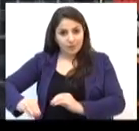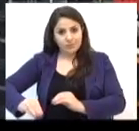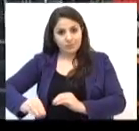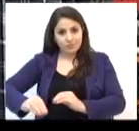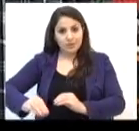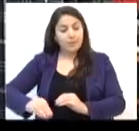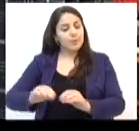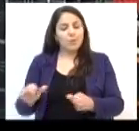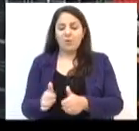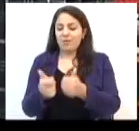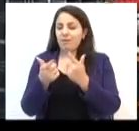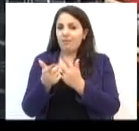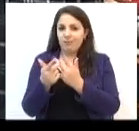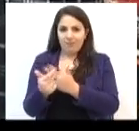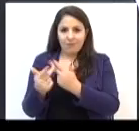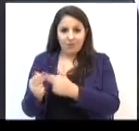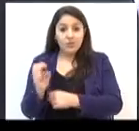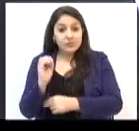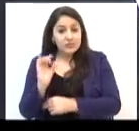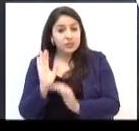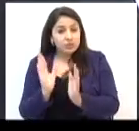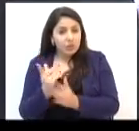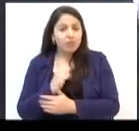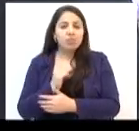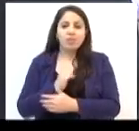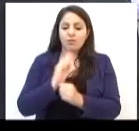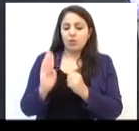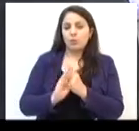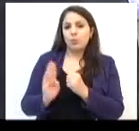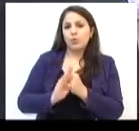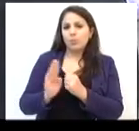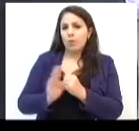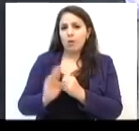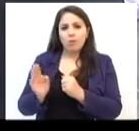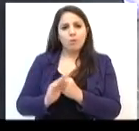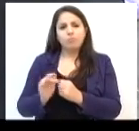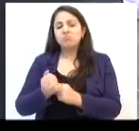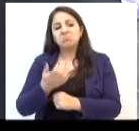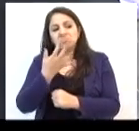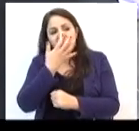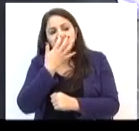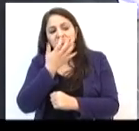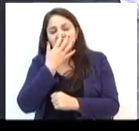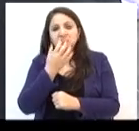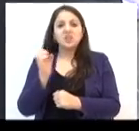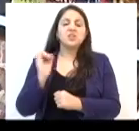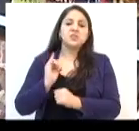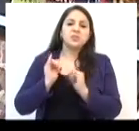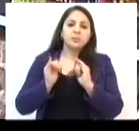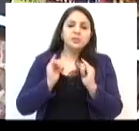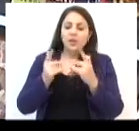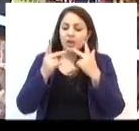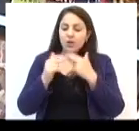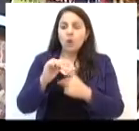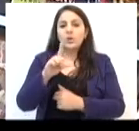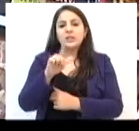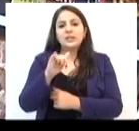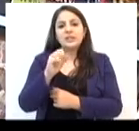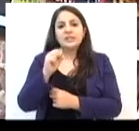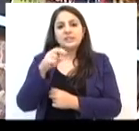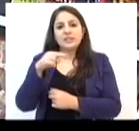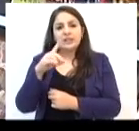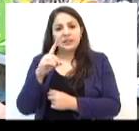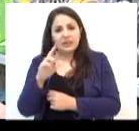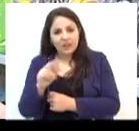qualidade continua a mesma. E quem já esteve no Bourbon aprovou a novidade, como é o caso de